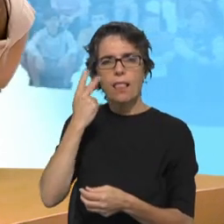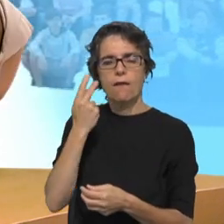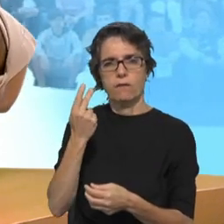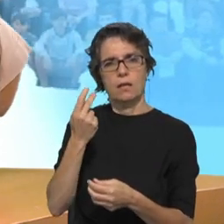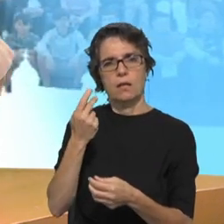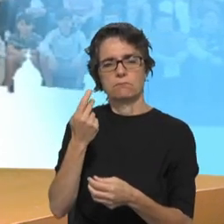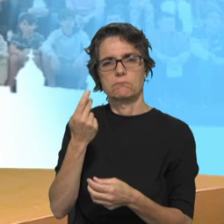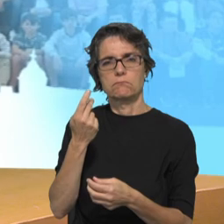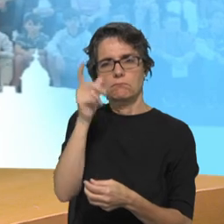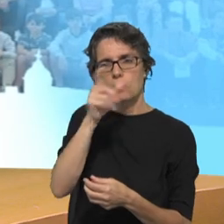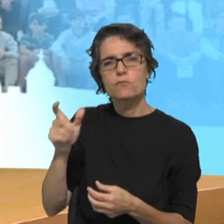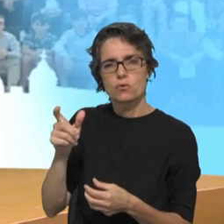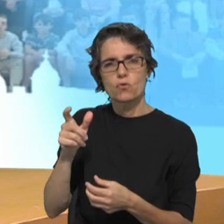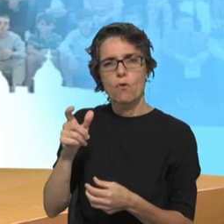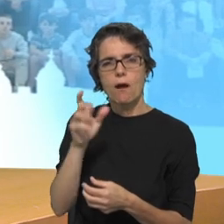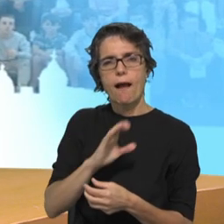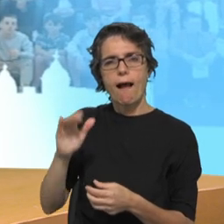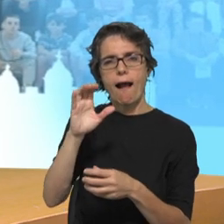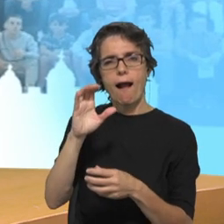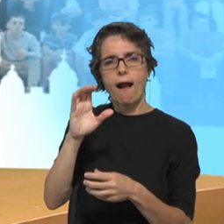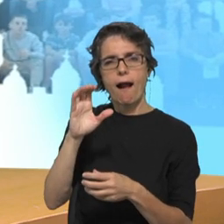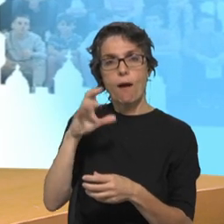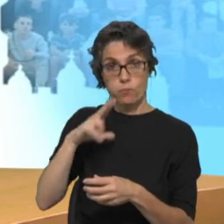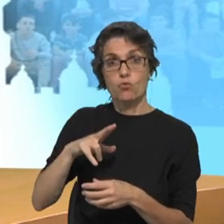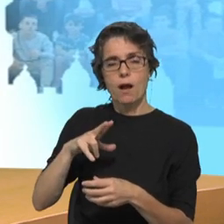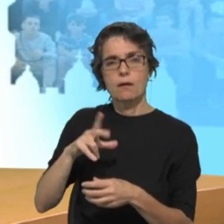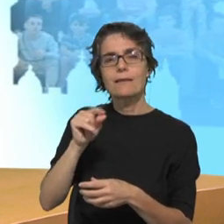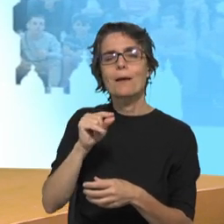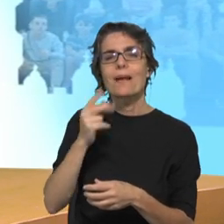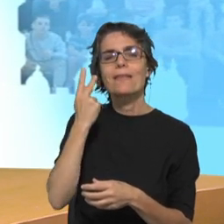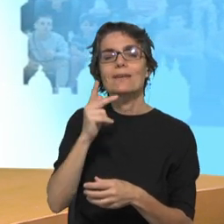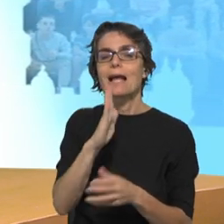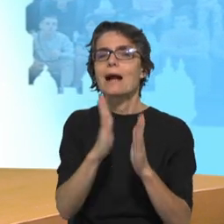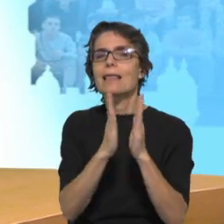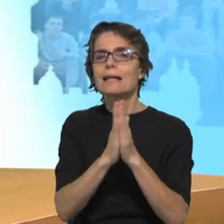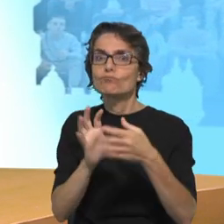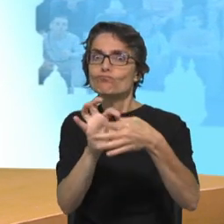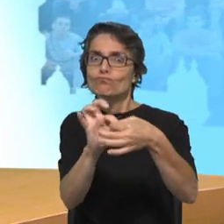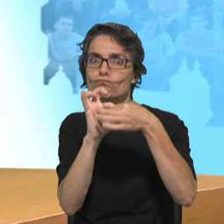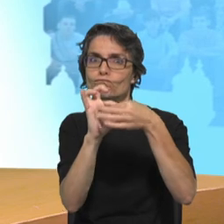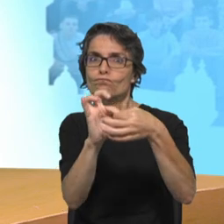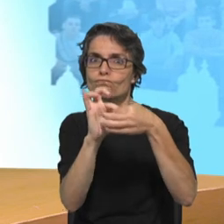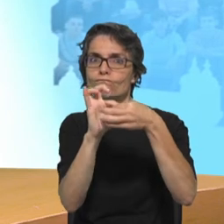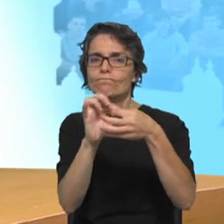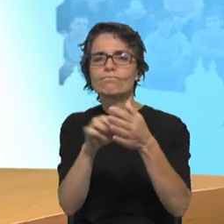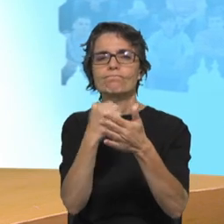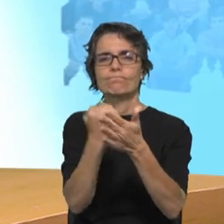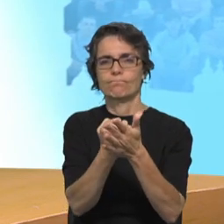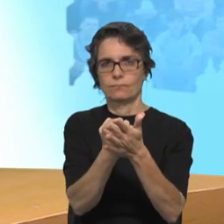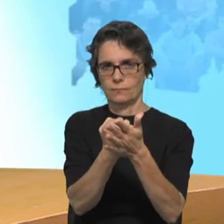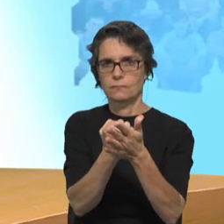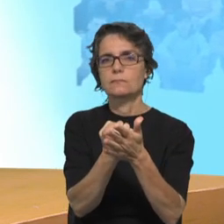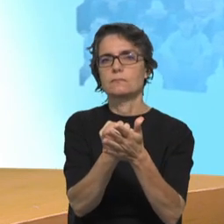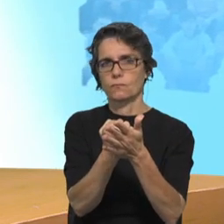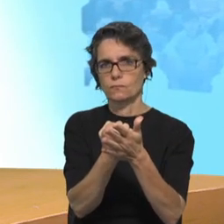isso é evidente mas também na vida da igreja em Portugal tomar a sua parte